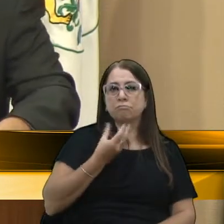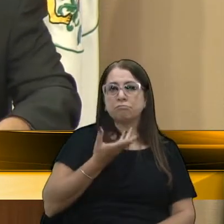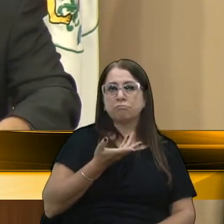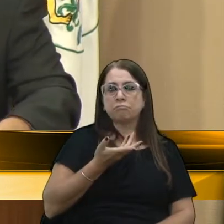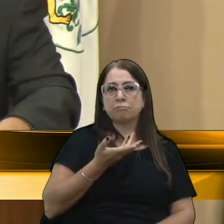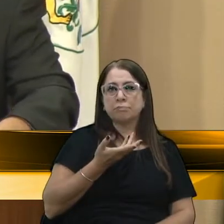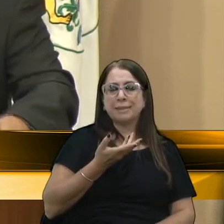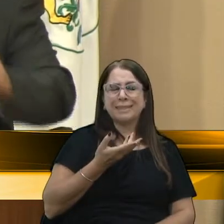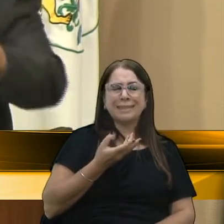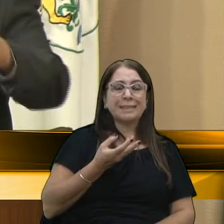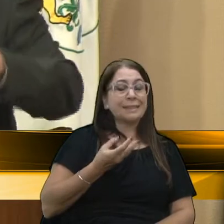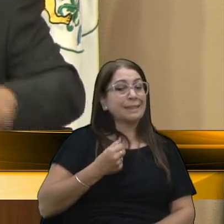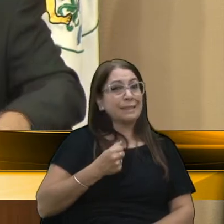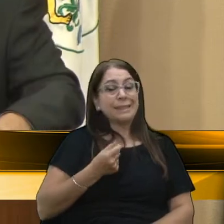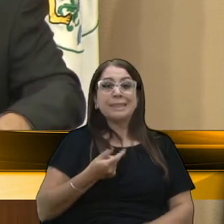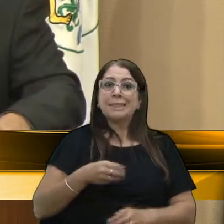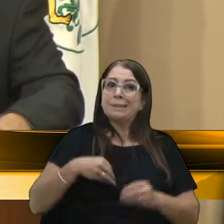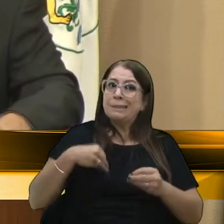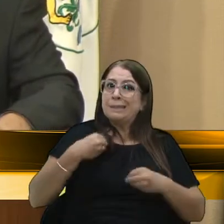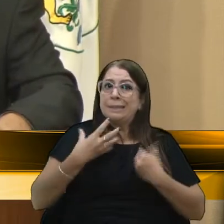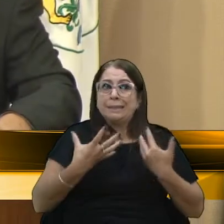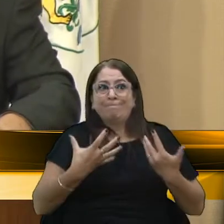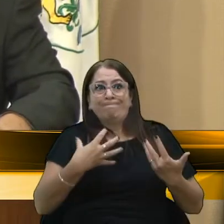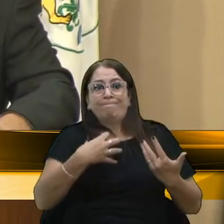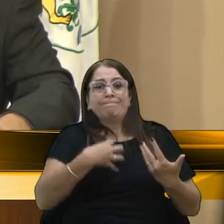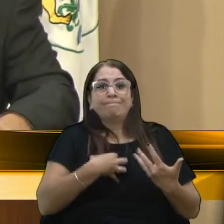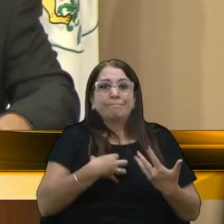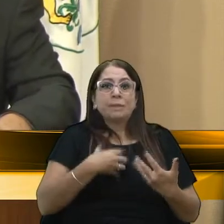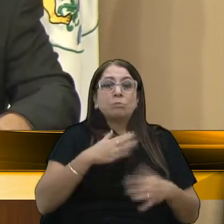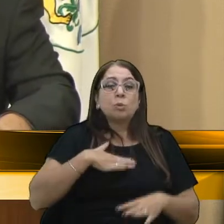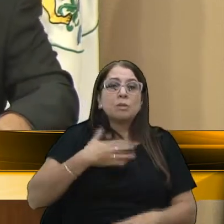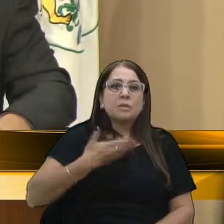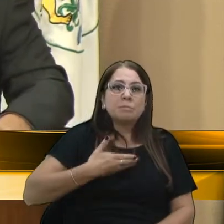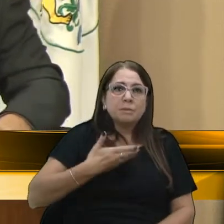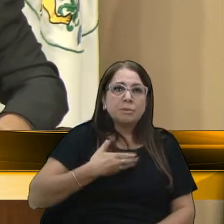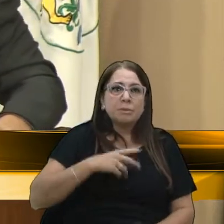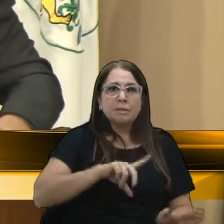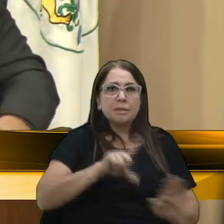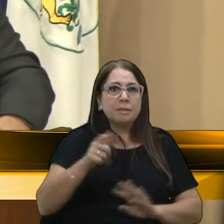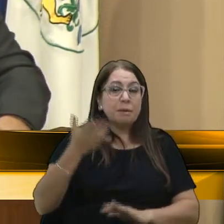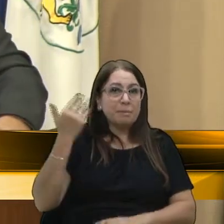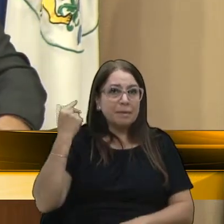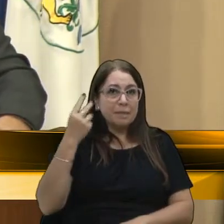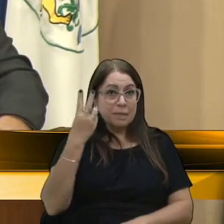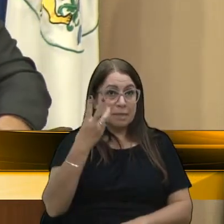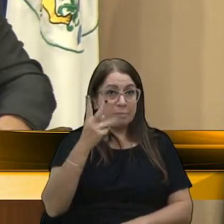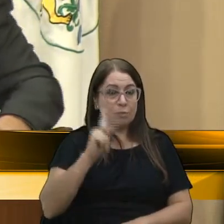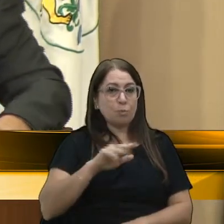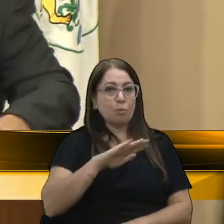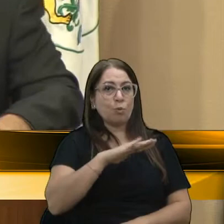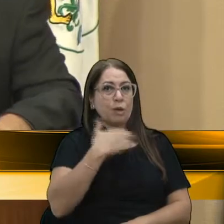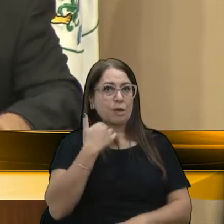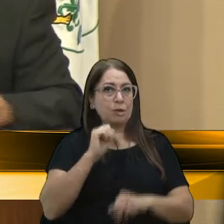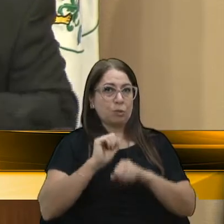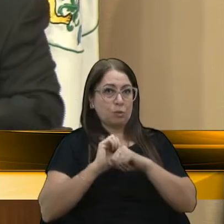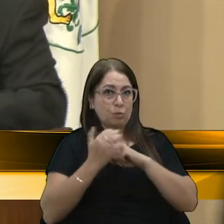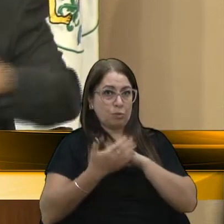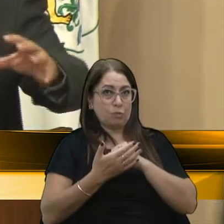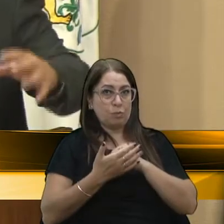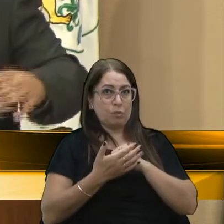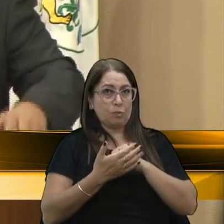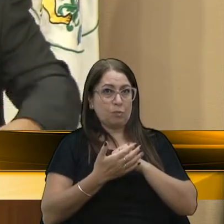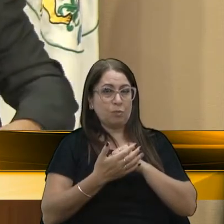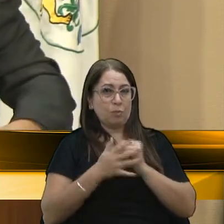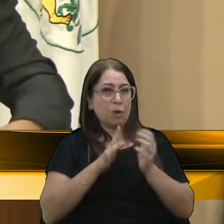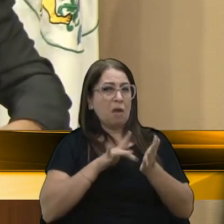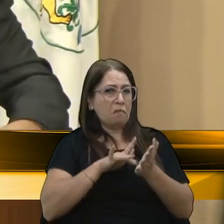gente sentiu um monte, lá no meu bairro, meus amigos, semana passada, três morreu de Covid. Três. Ou é falso esse